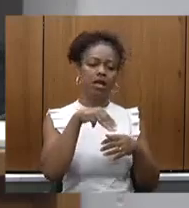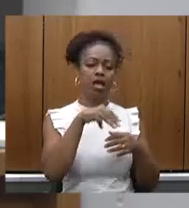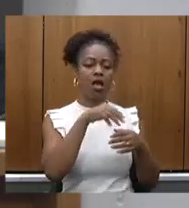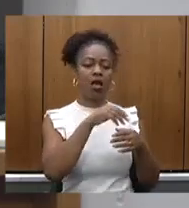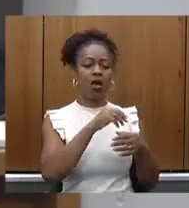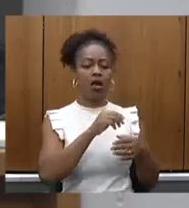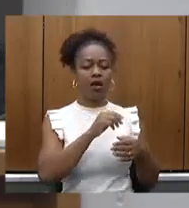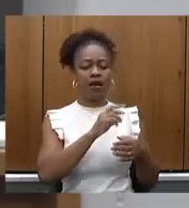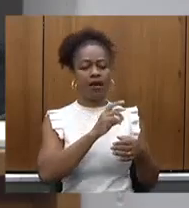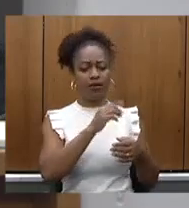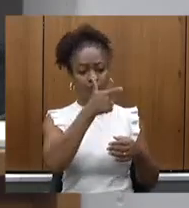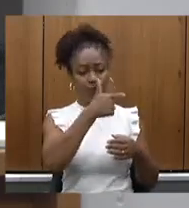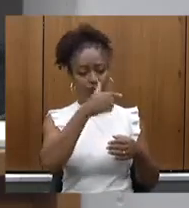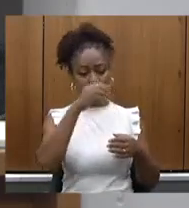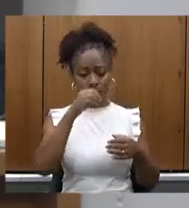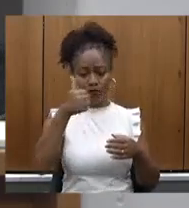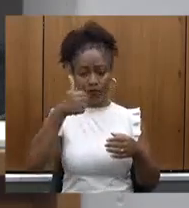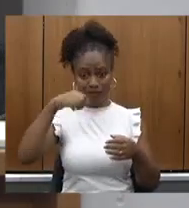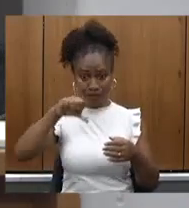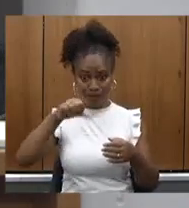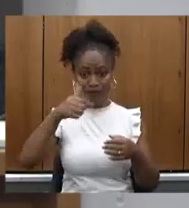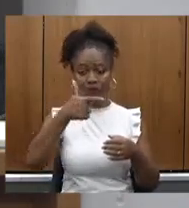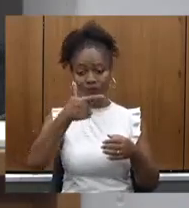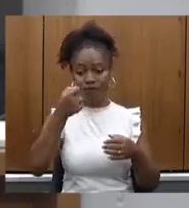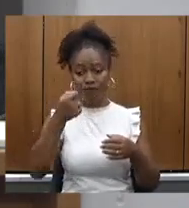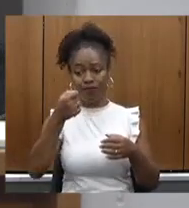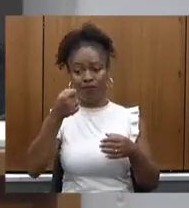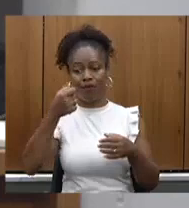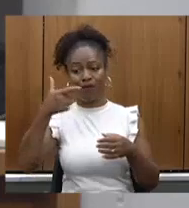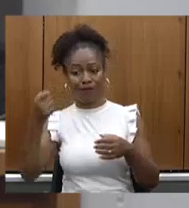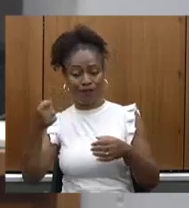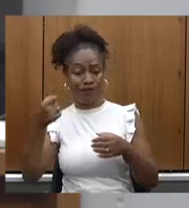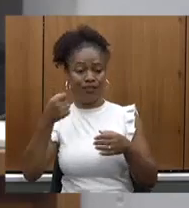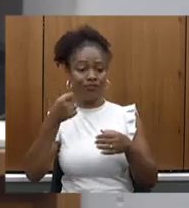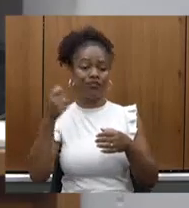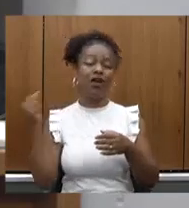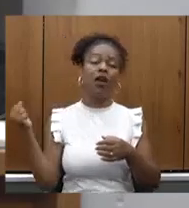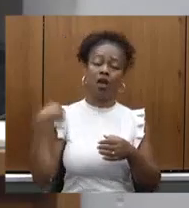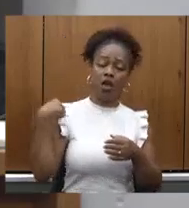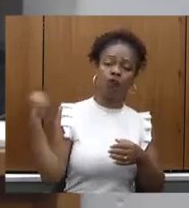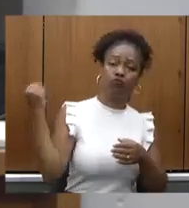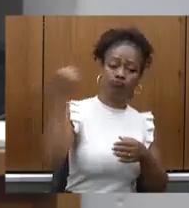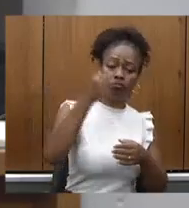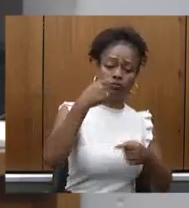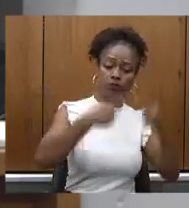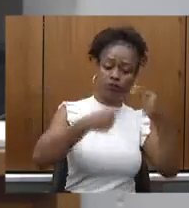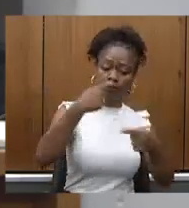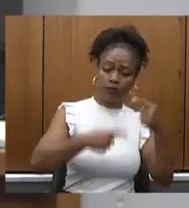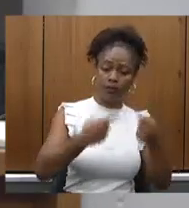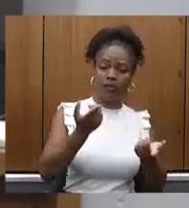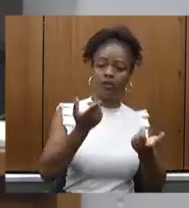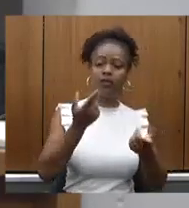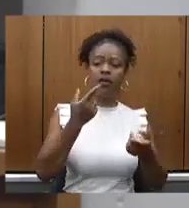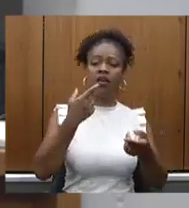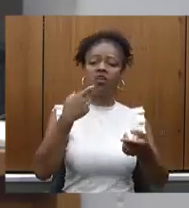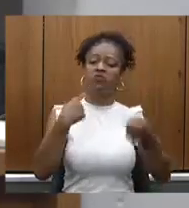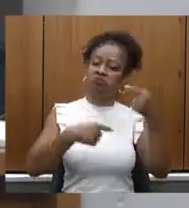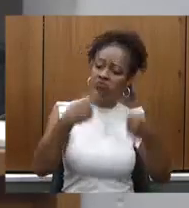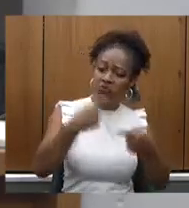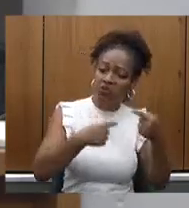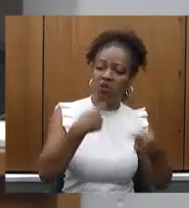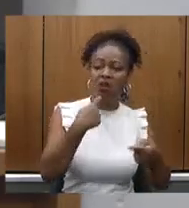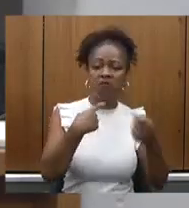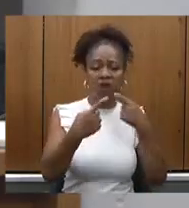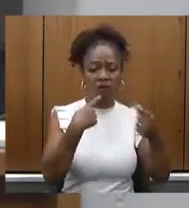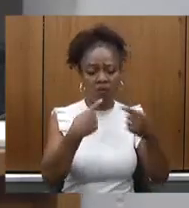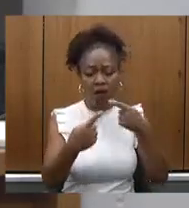e de 2020 eu trouxe esse debate em assembleia fiscaliza em plenário em discussões 2020 foi o primeiro ano